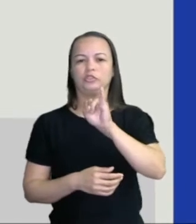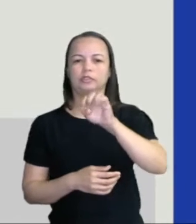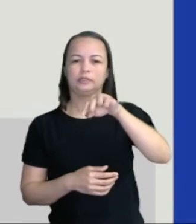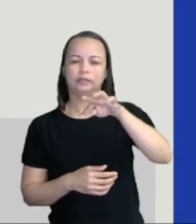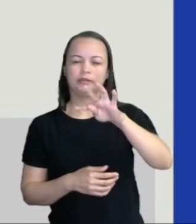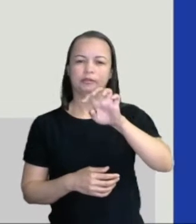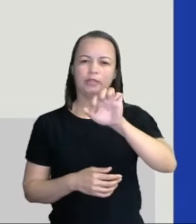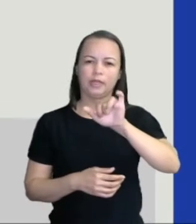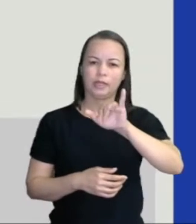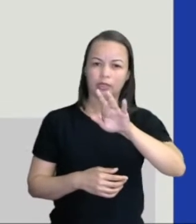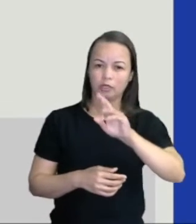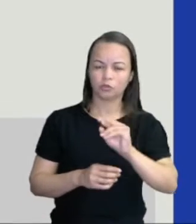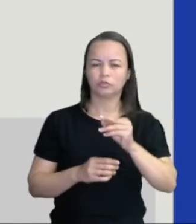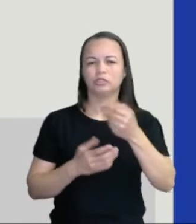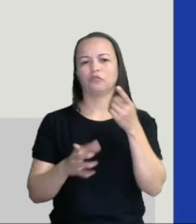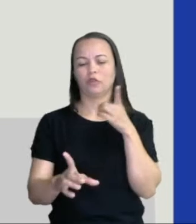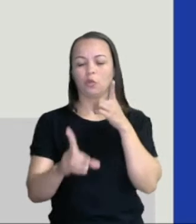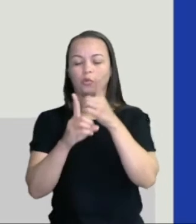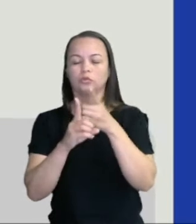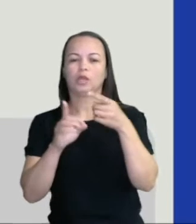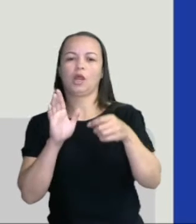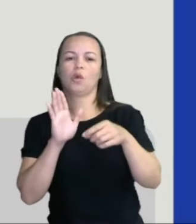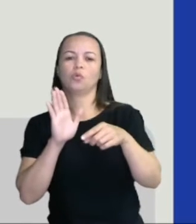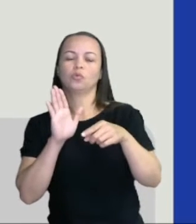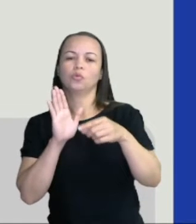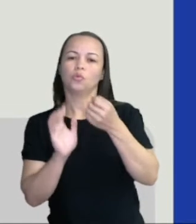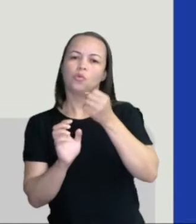encontrar um resultado negativo.